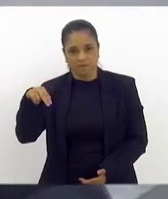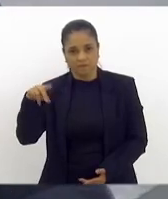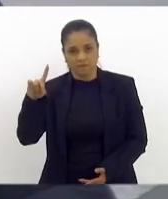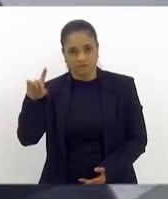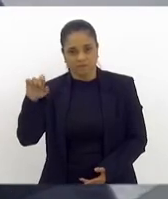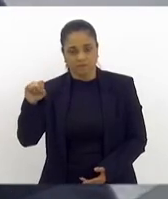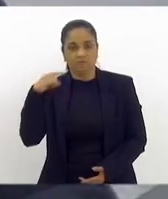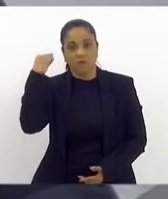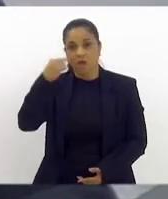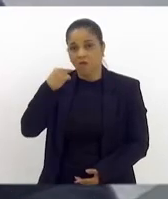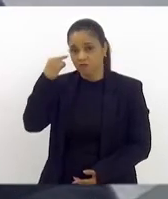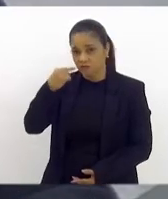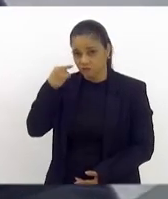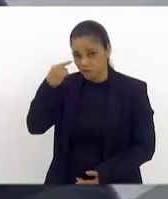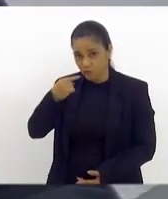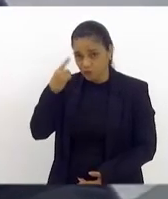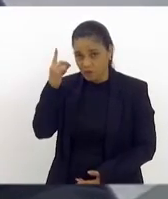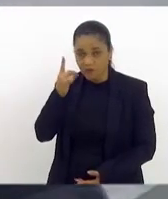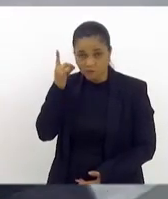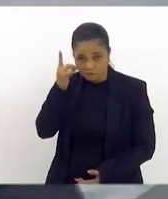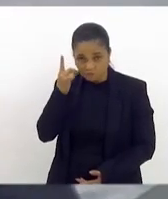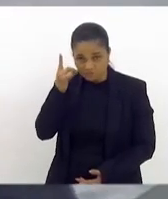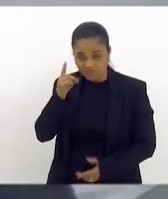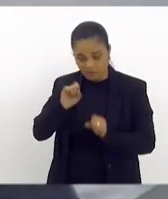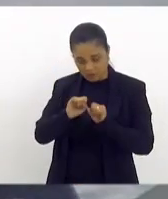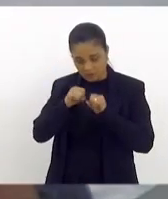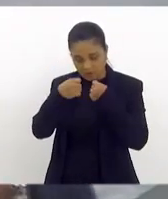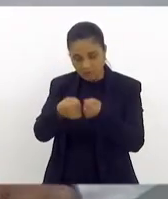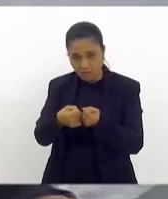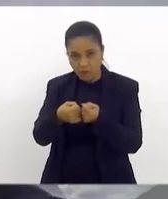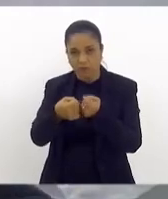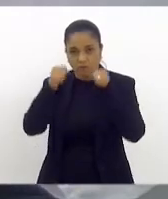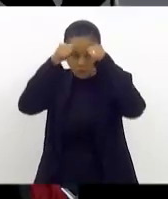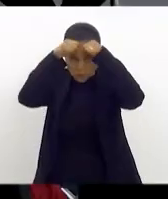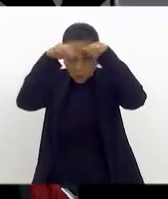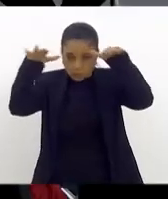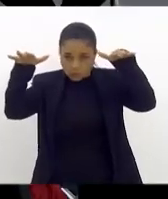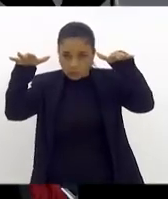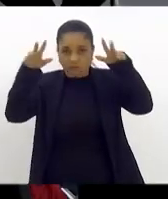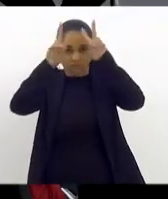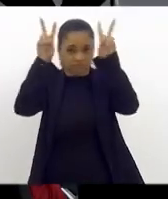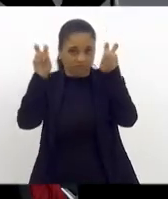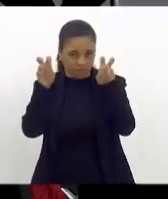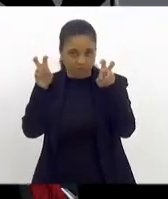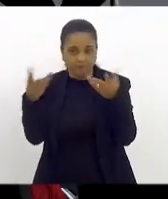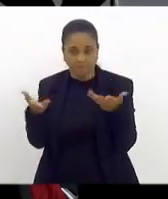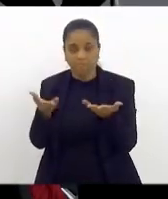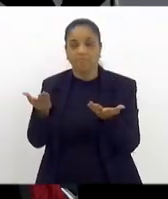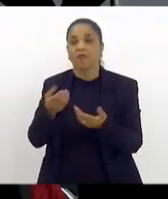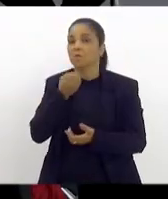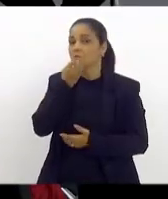também defensora da causa. A vontade, doutora Andresa. Boa noite.